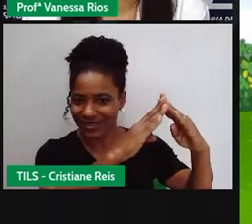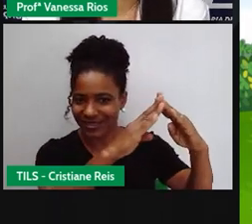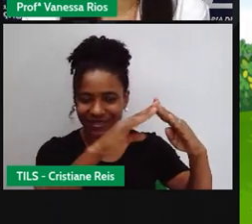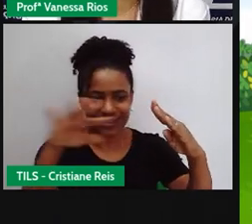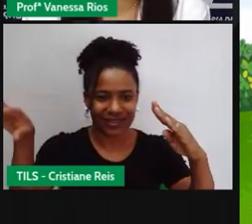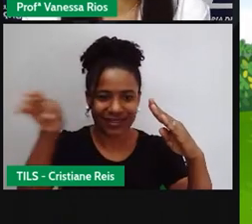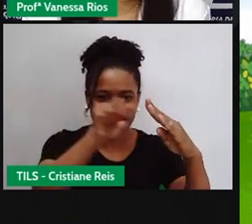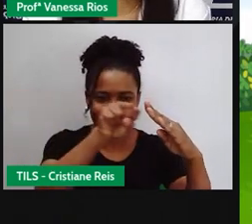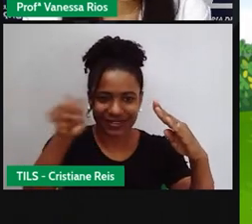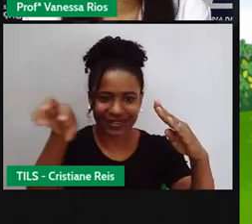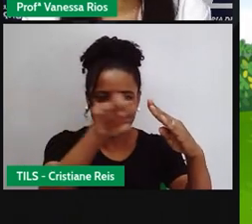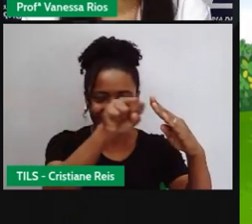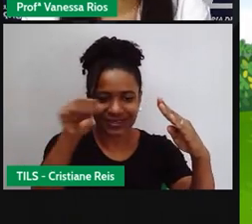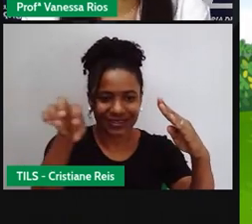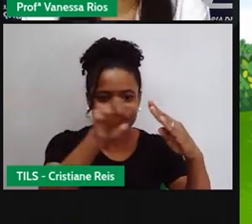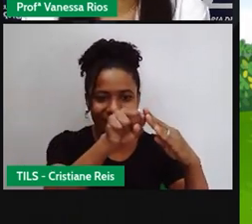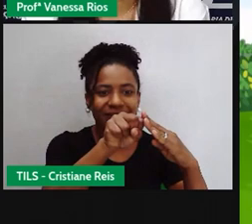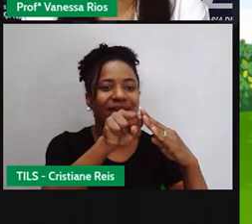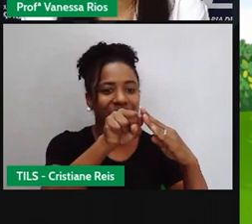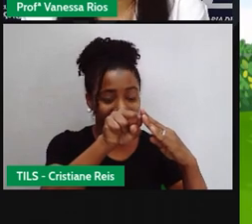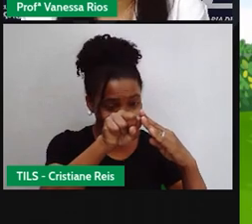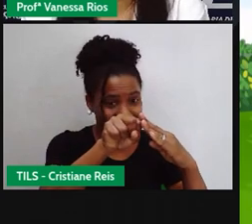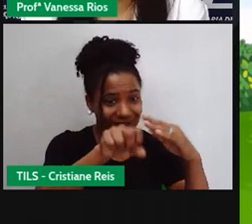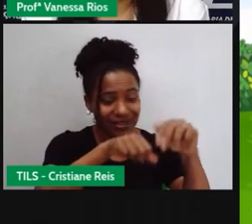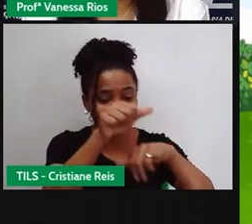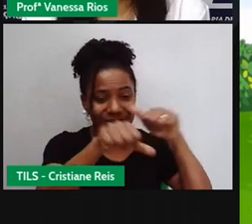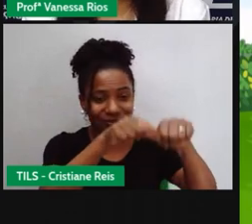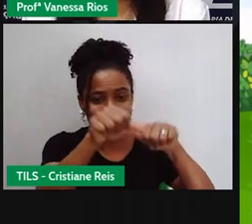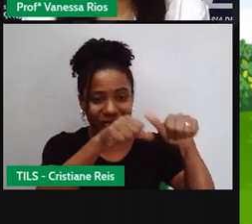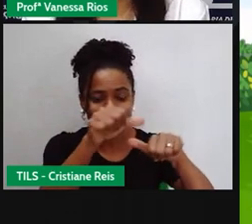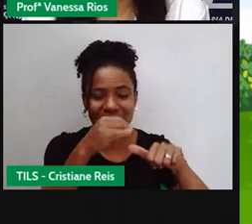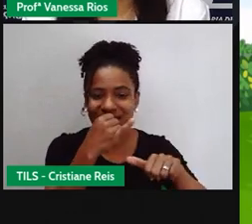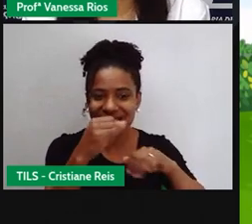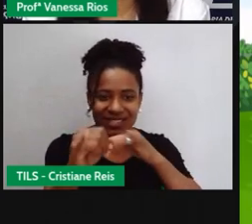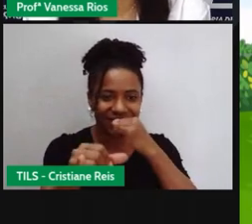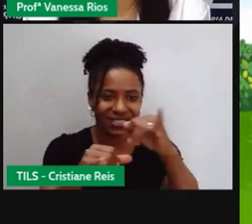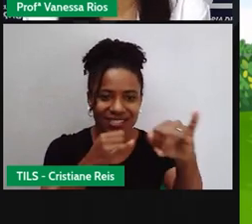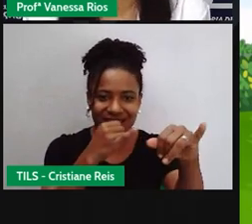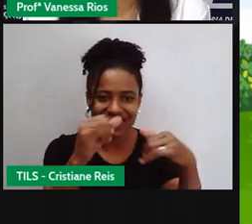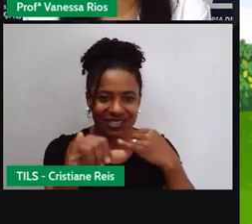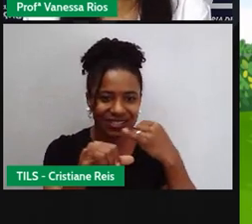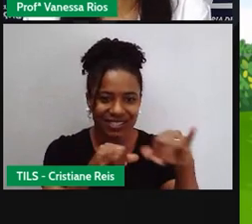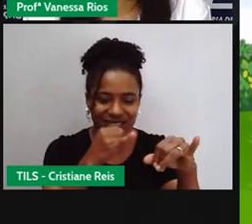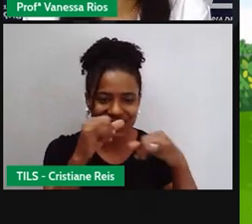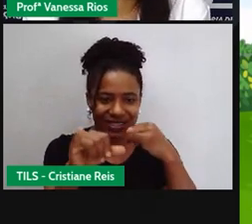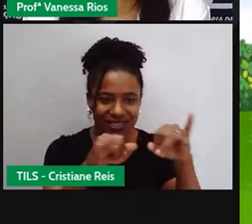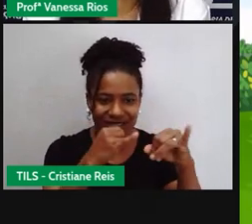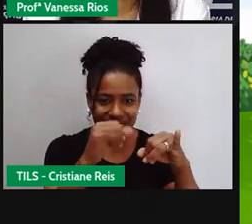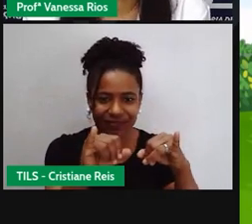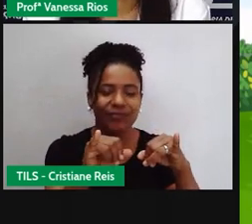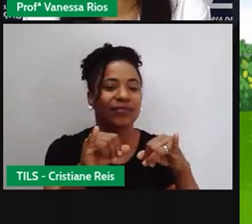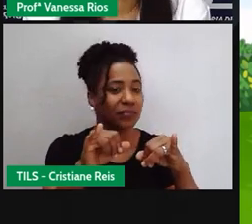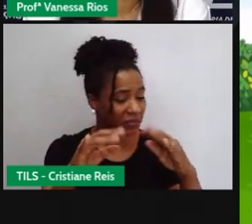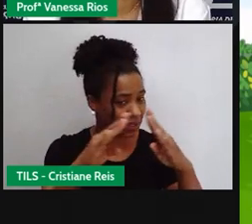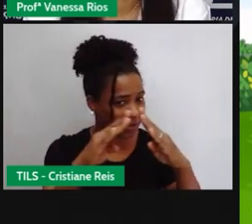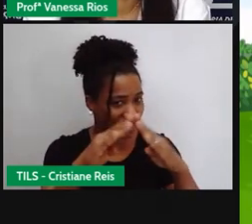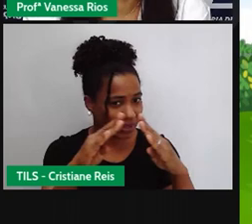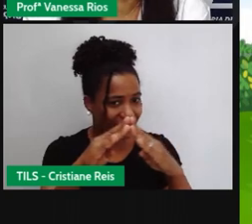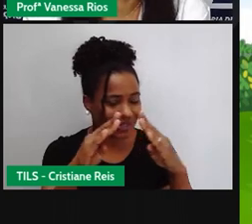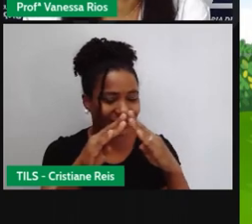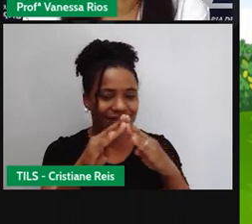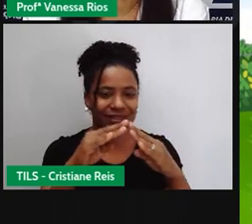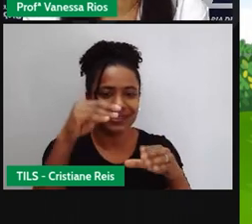energia é captada e transformada num outro tipo de energia para ser utilizada aí nas diversas